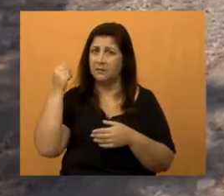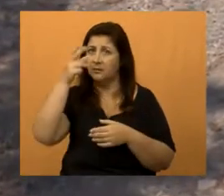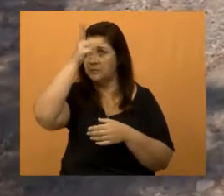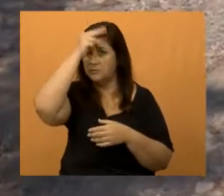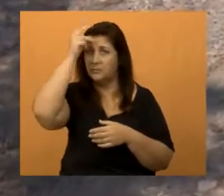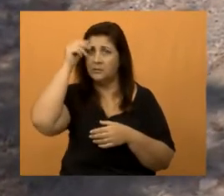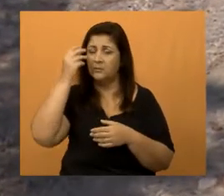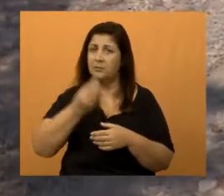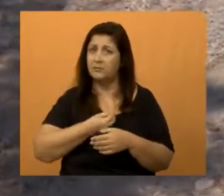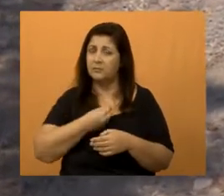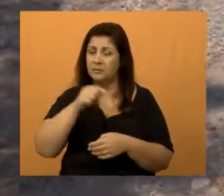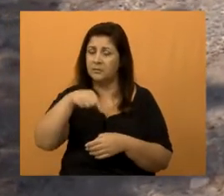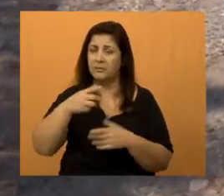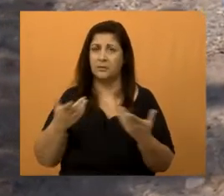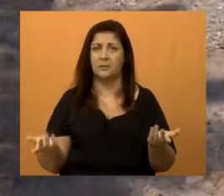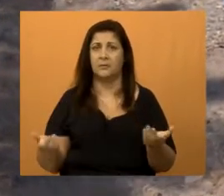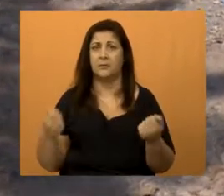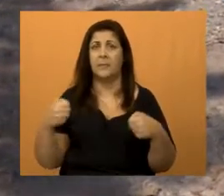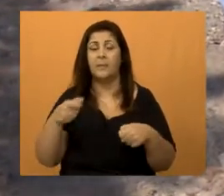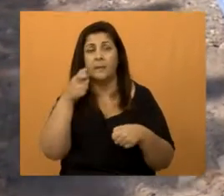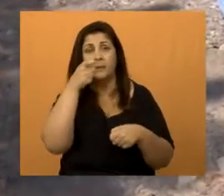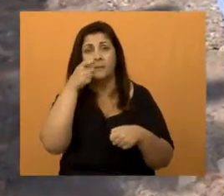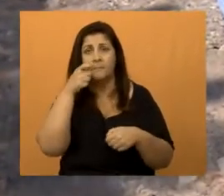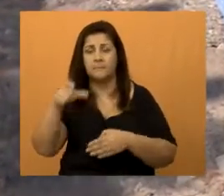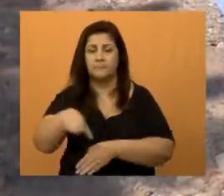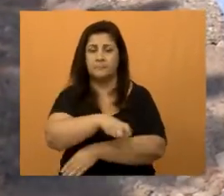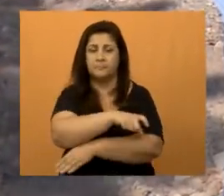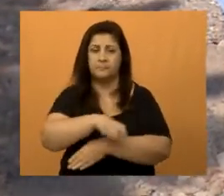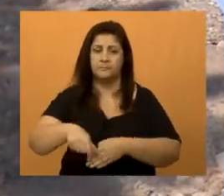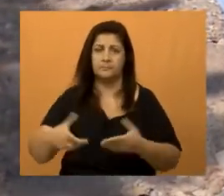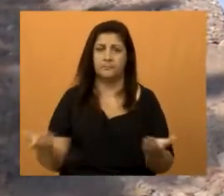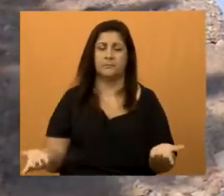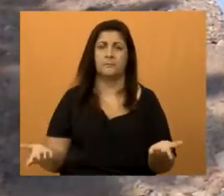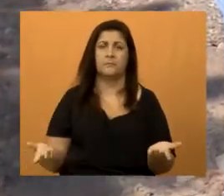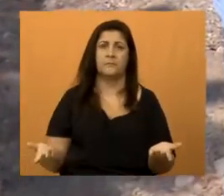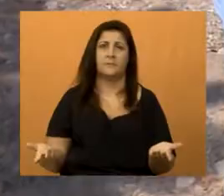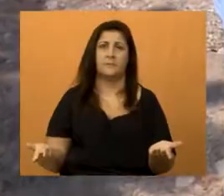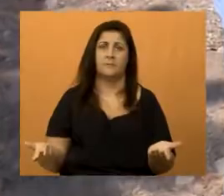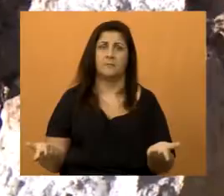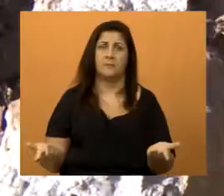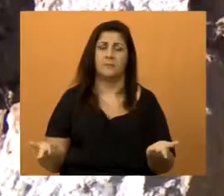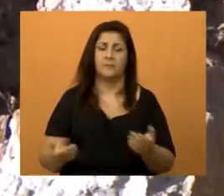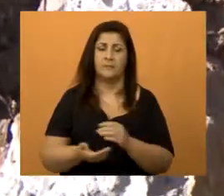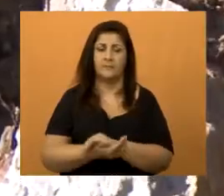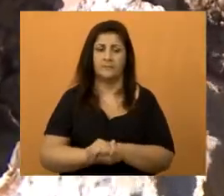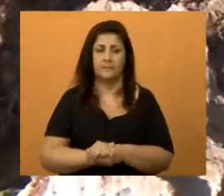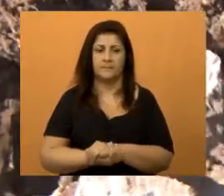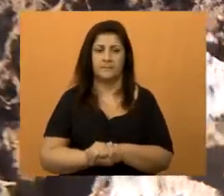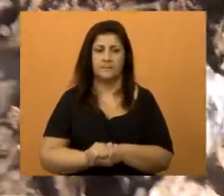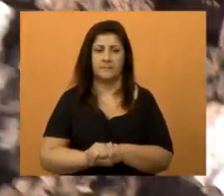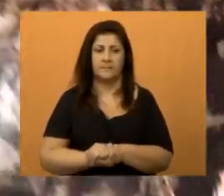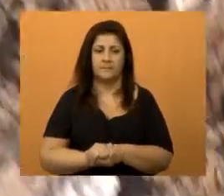Paraíso, porque para ver essa situação dessas ruas, e dar uma satisfação para o pessoal do bairro. E